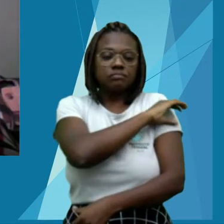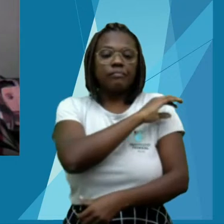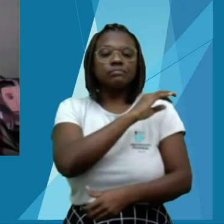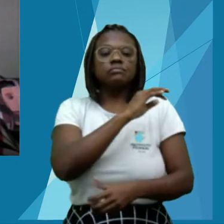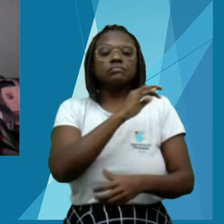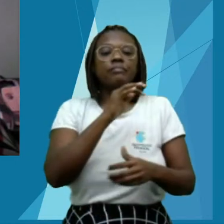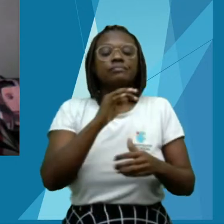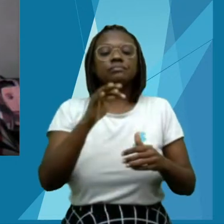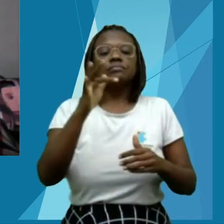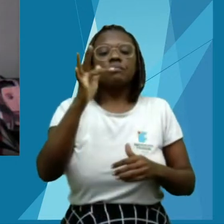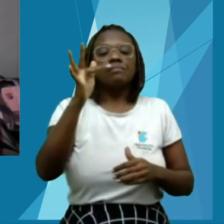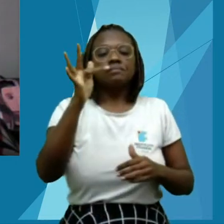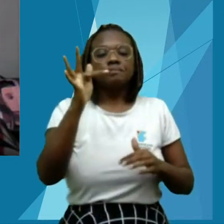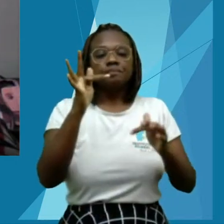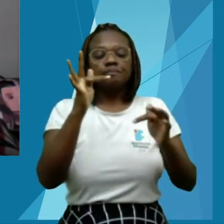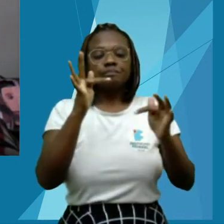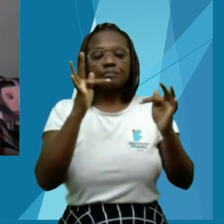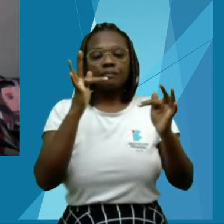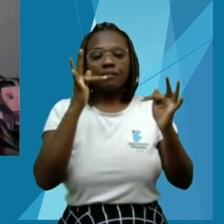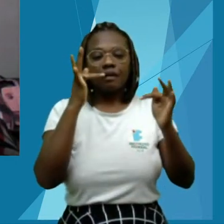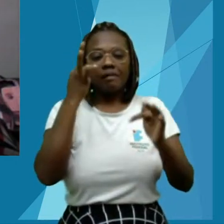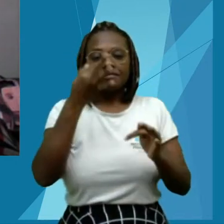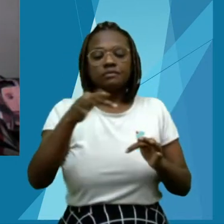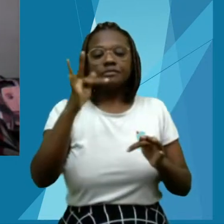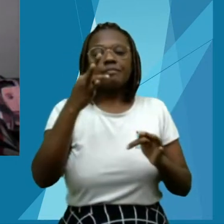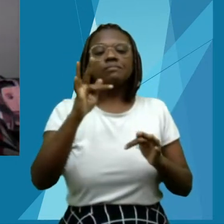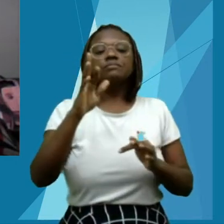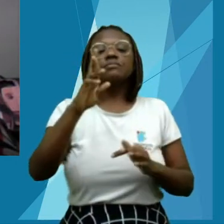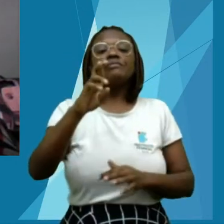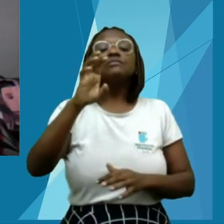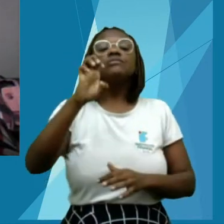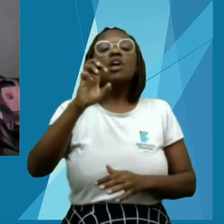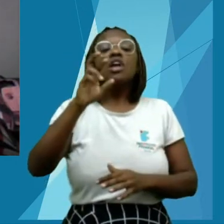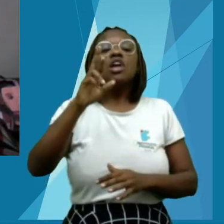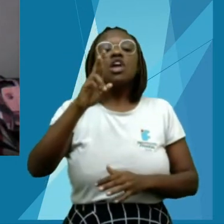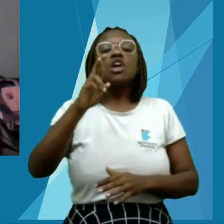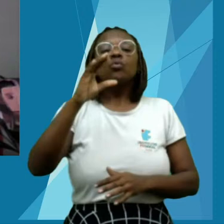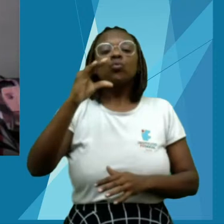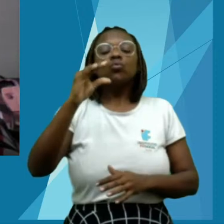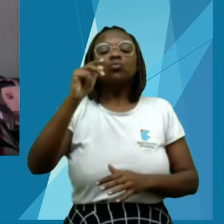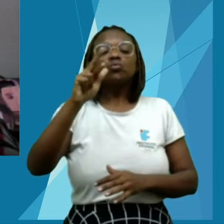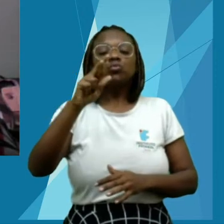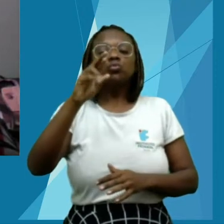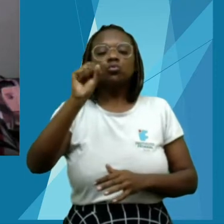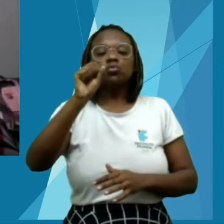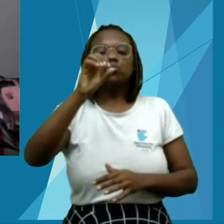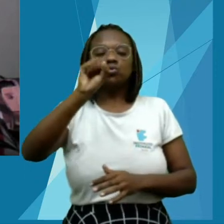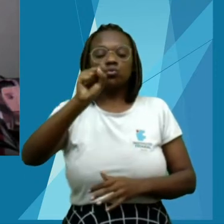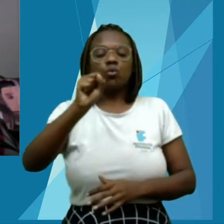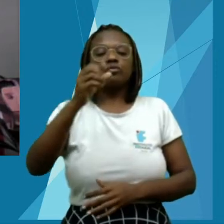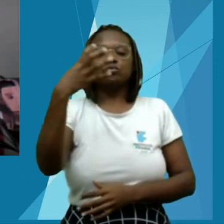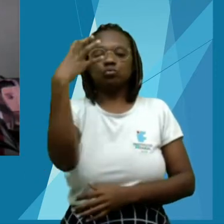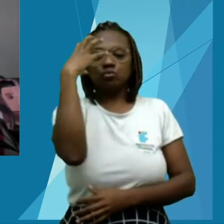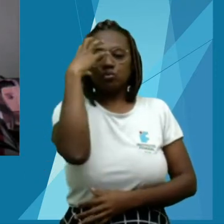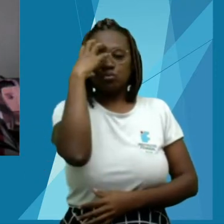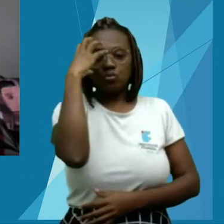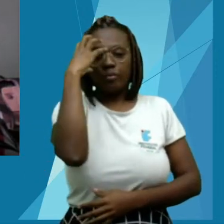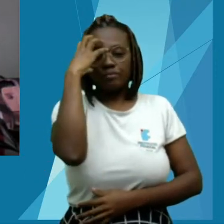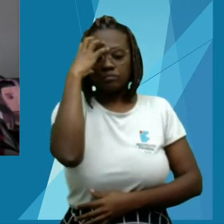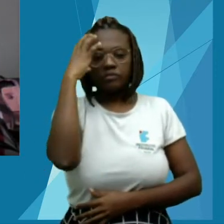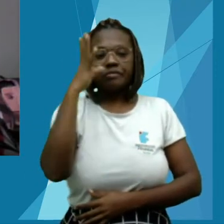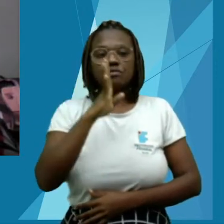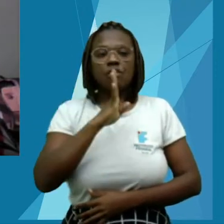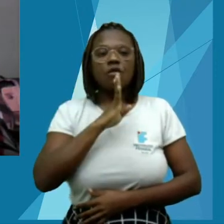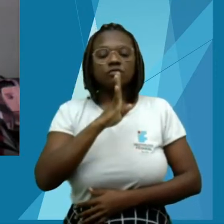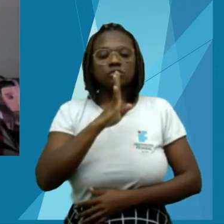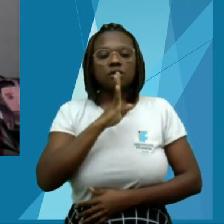subsequente em recursos pesqueiros do Campus Cruzeiro do Sul. Vamos conhecer o seu autor e a